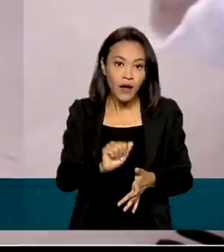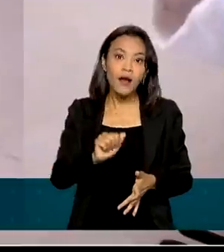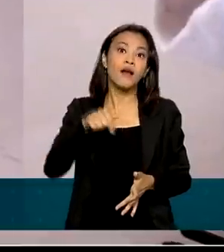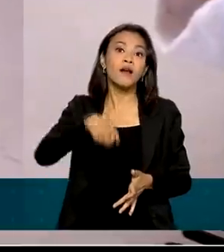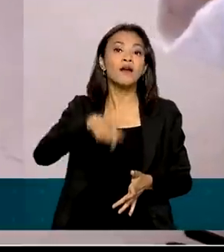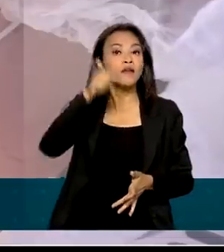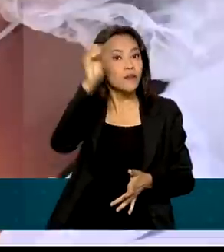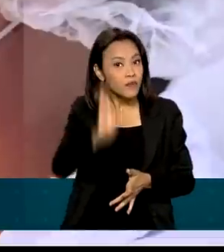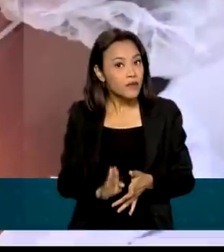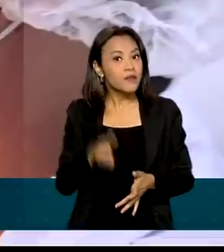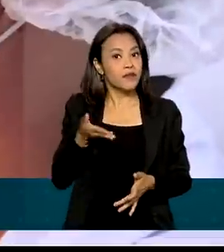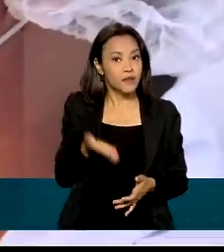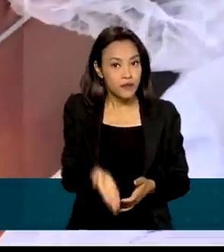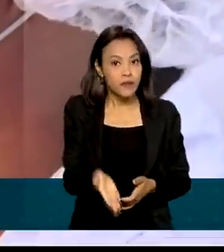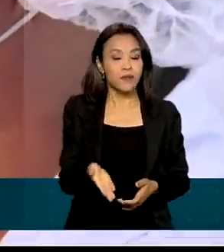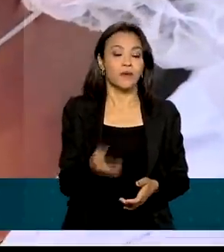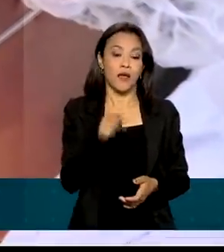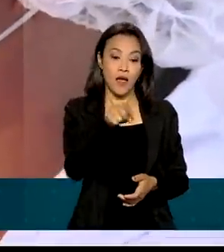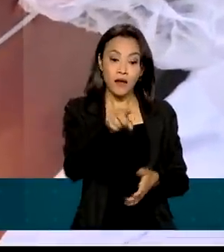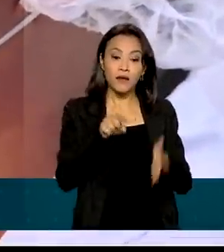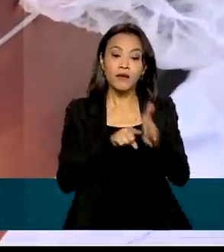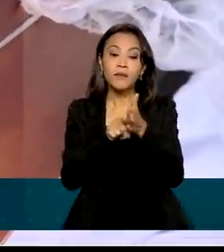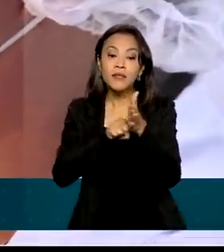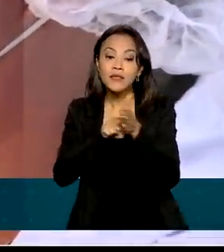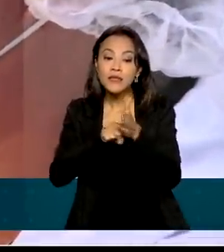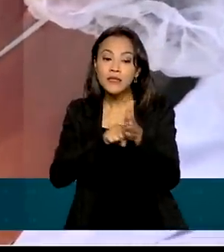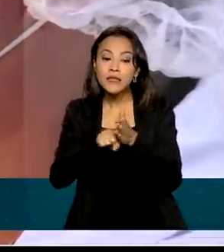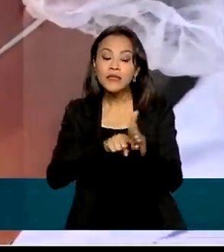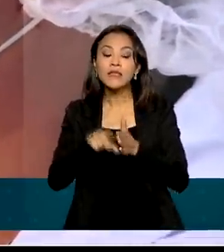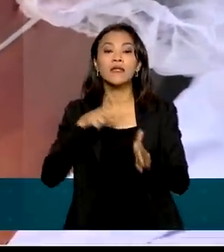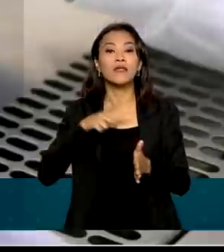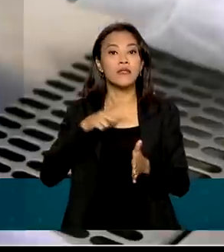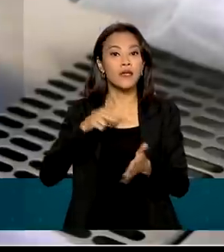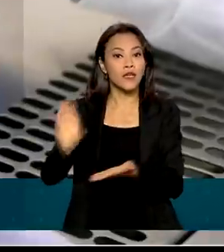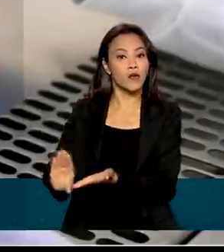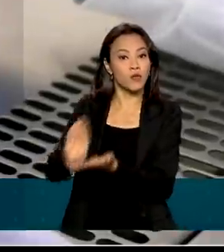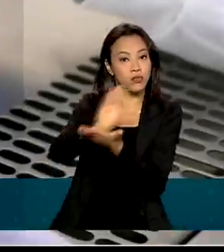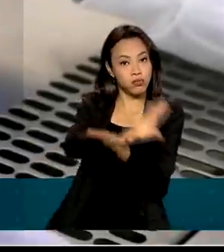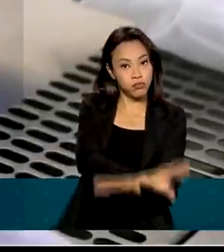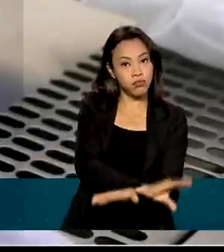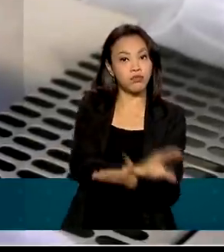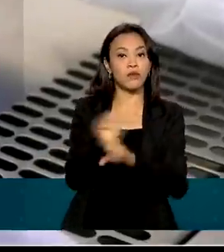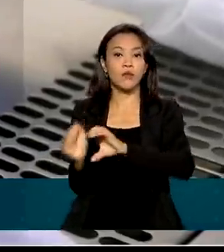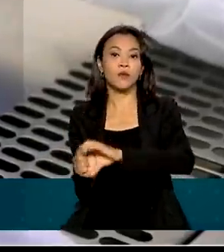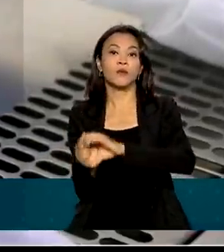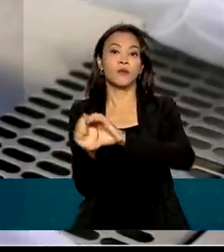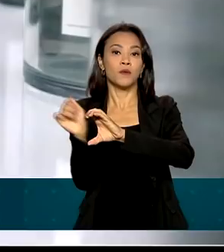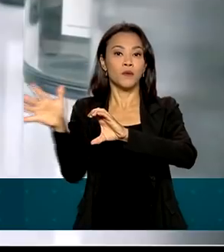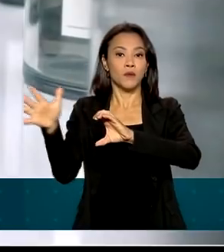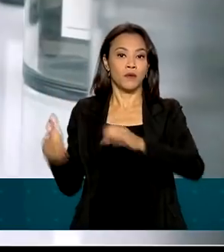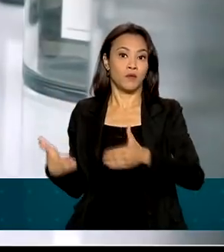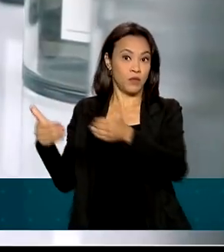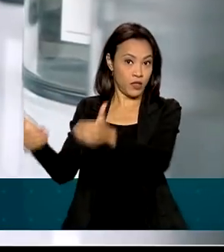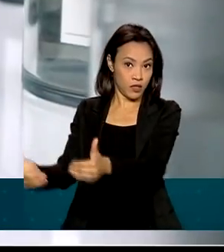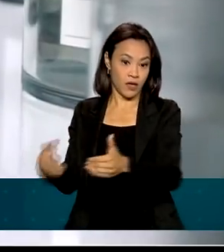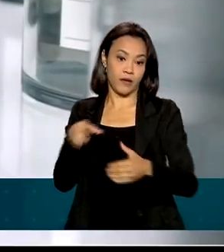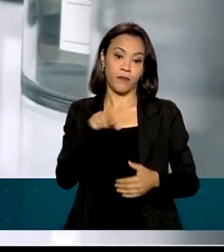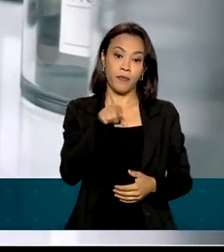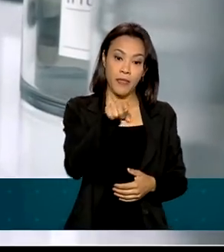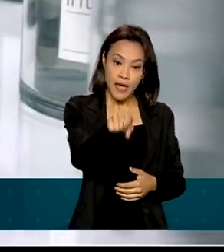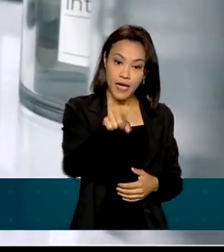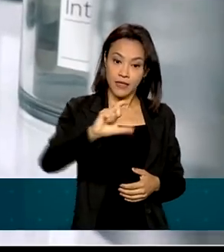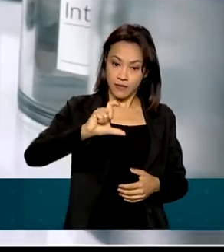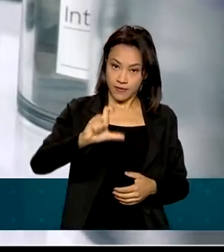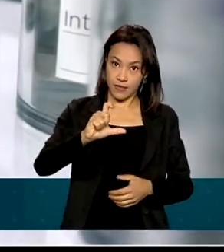realizada no país. A pesquisa conta com o financiamento do Ministério da Ciência, Tecnologia e Inovações. O imunizante